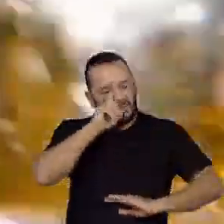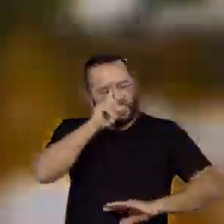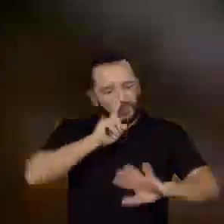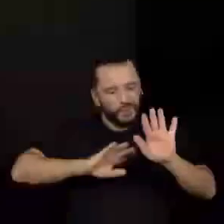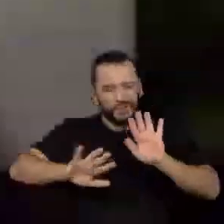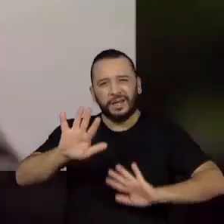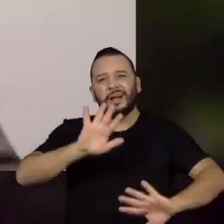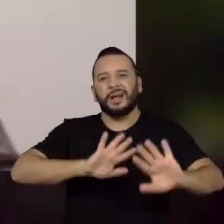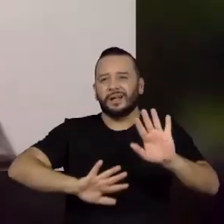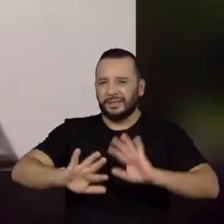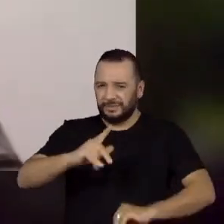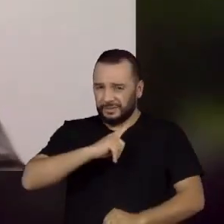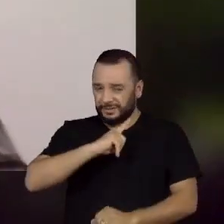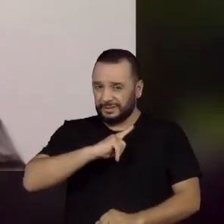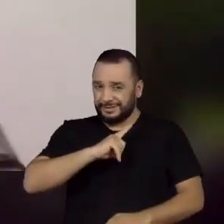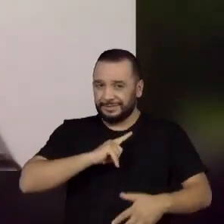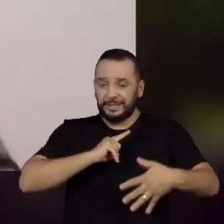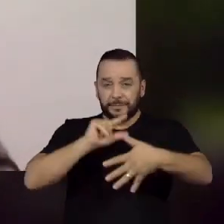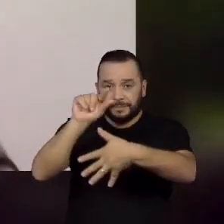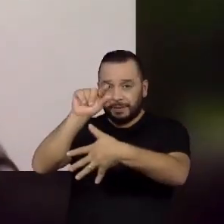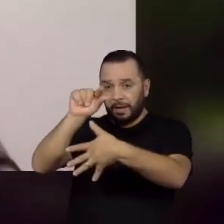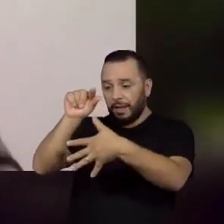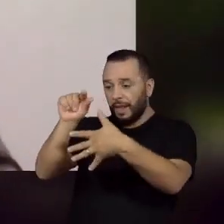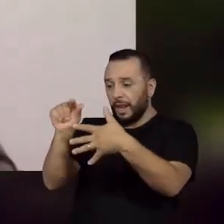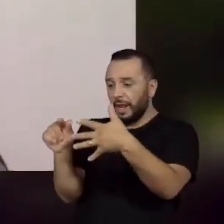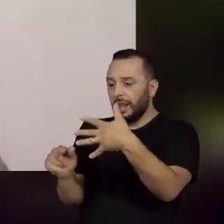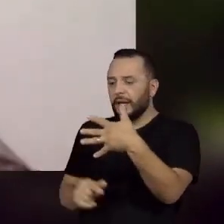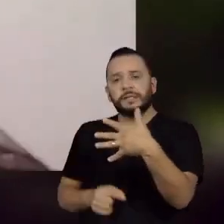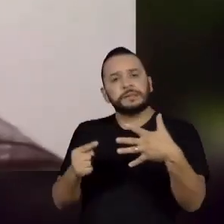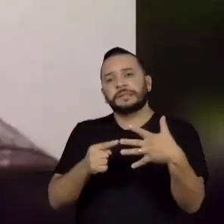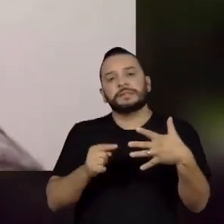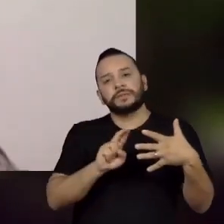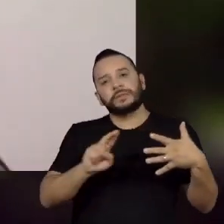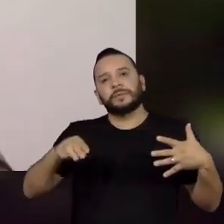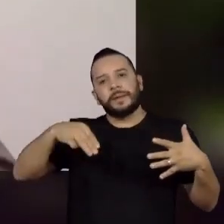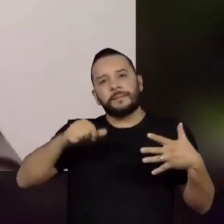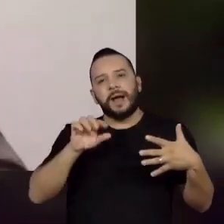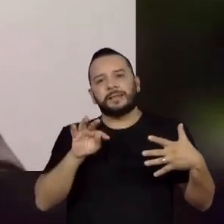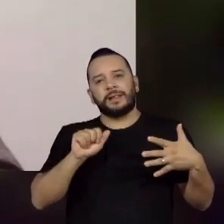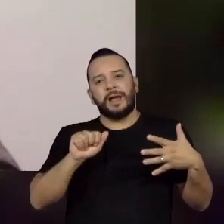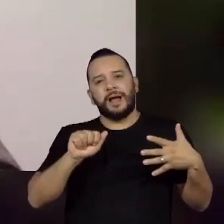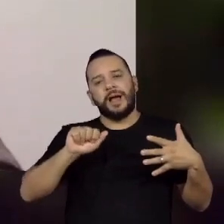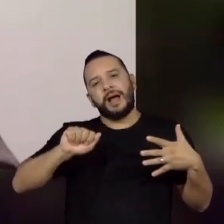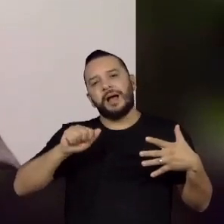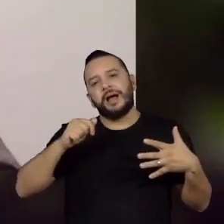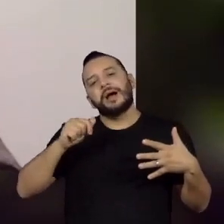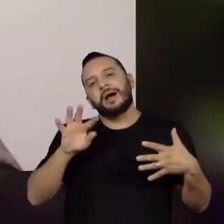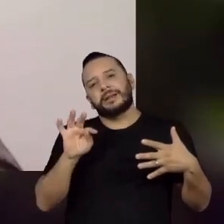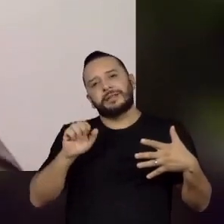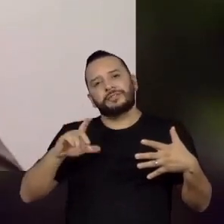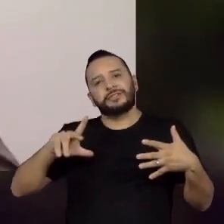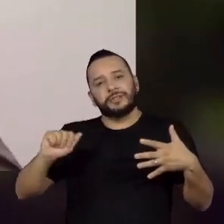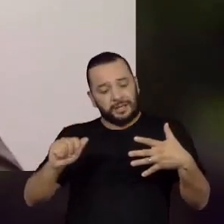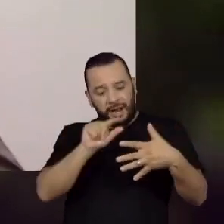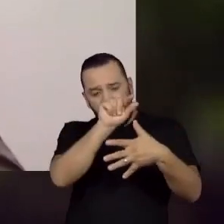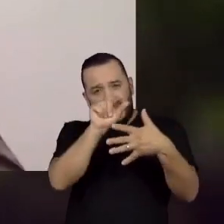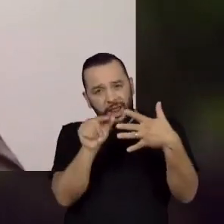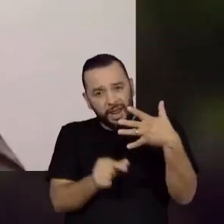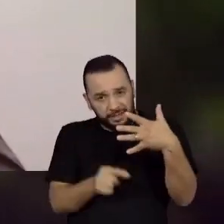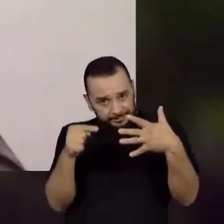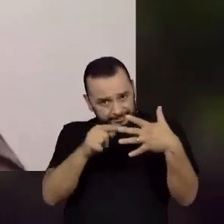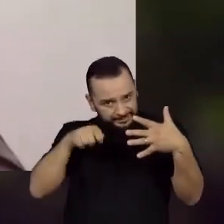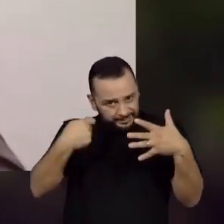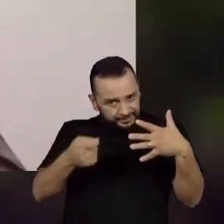A Floresta Atlântica, a gente sabe que ela é mais interiorana e ela chega em outros países, mas a grande